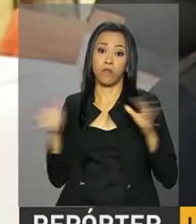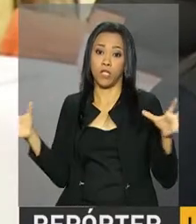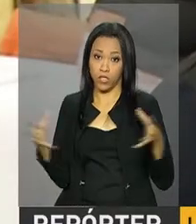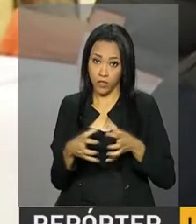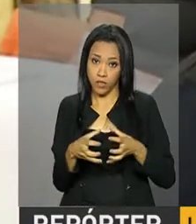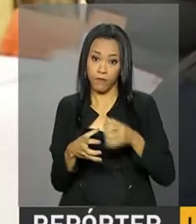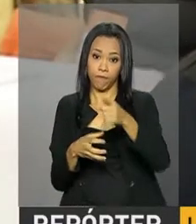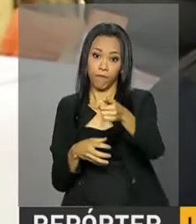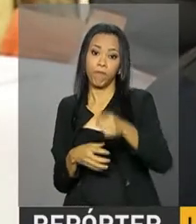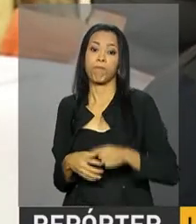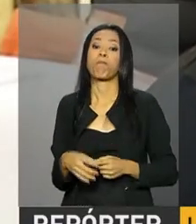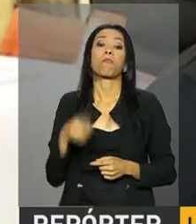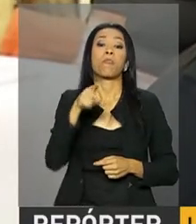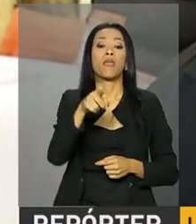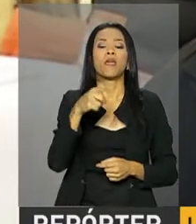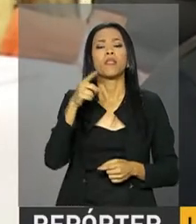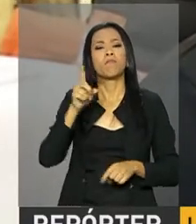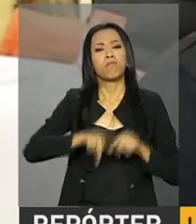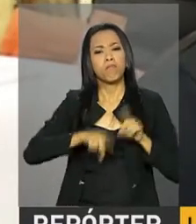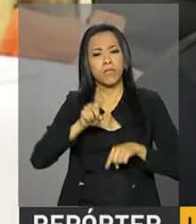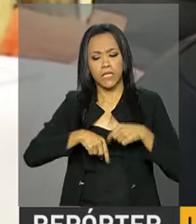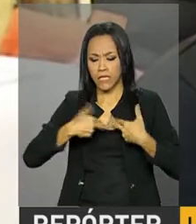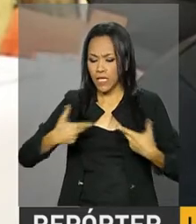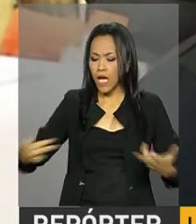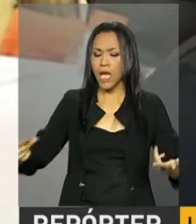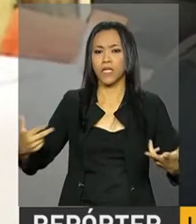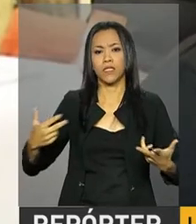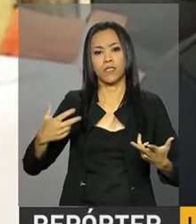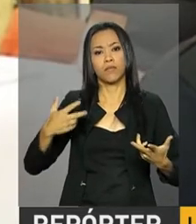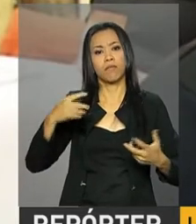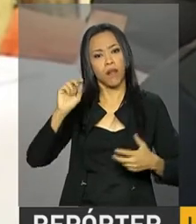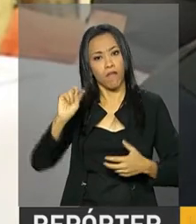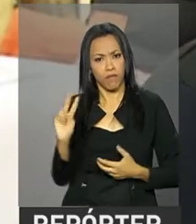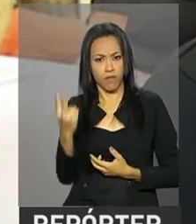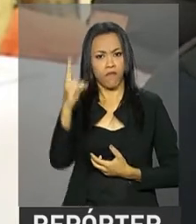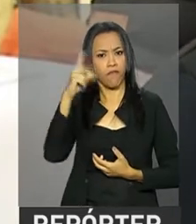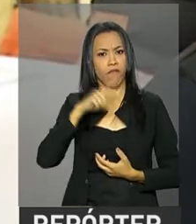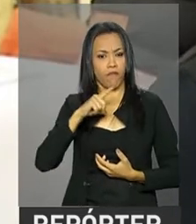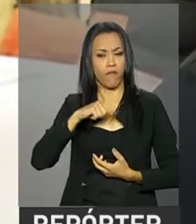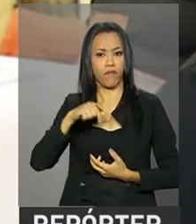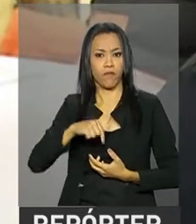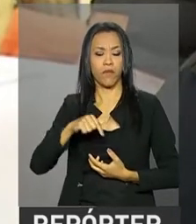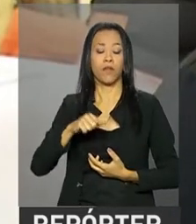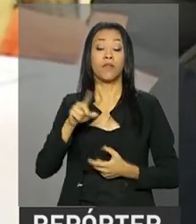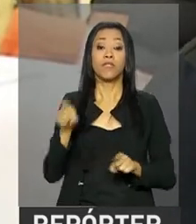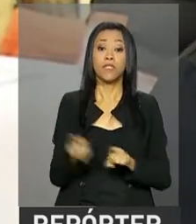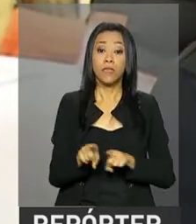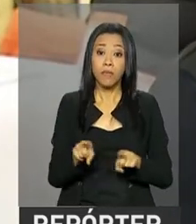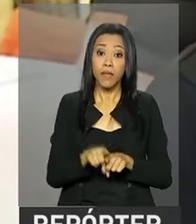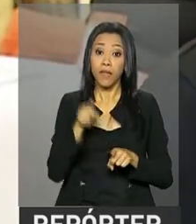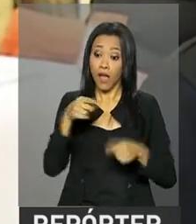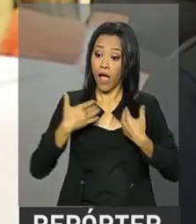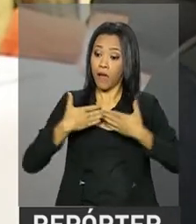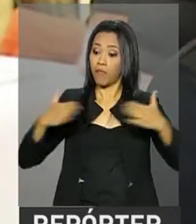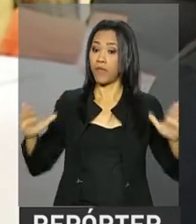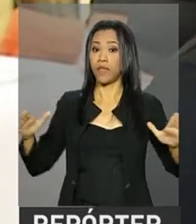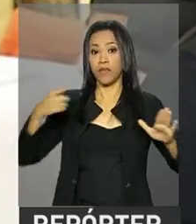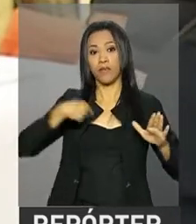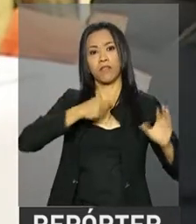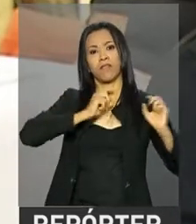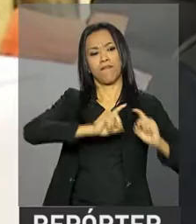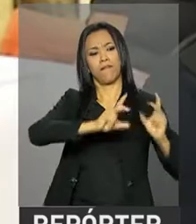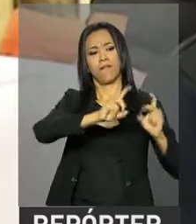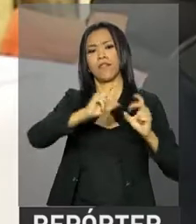sustentabilidade através dos produtos, para agregar mais valor e abrir, digamos assim, esse mercado para outras